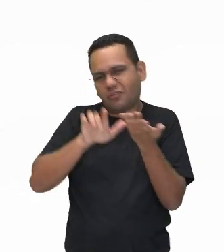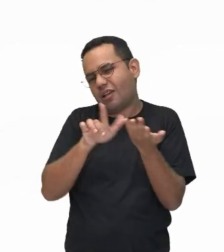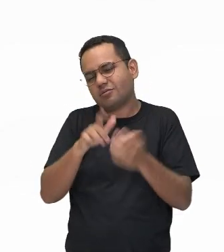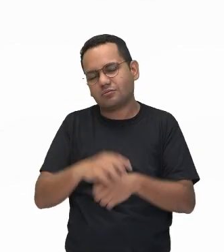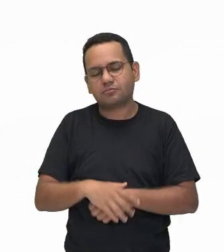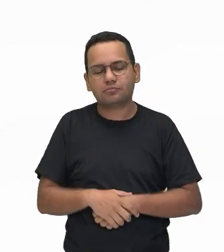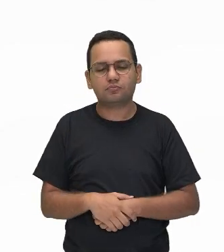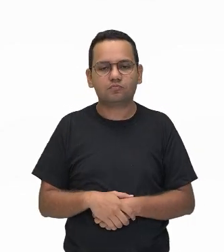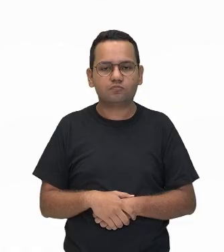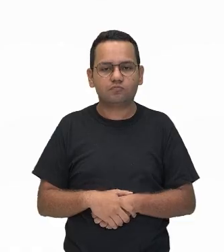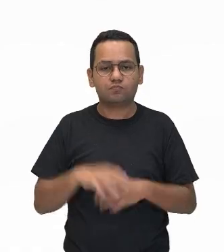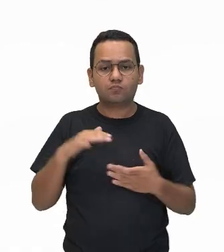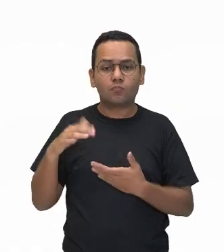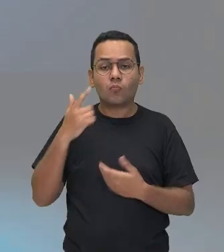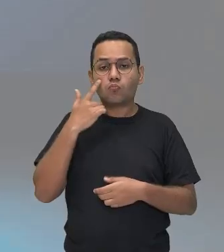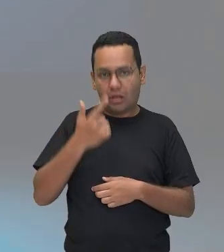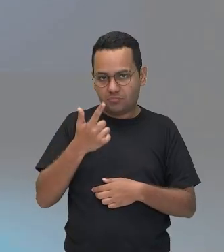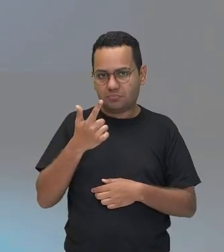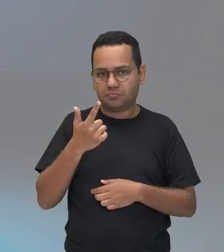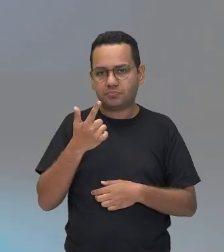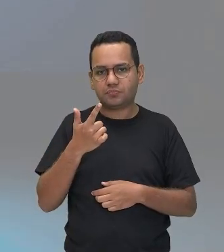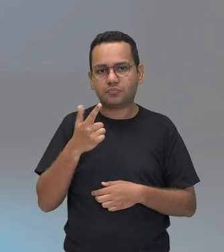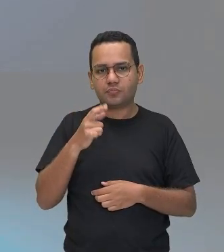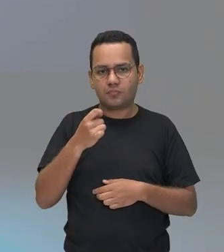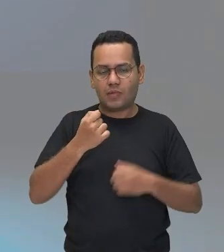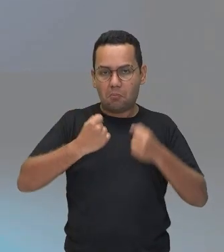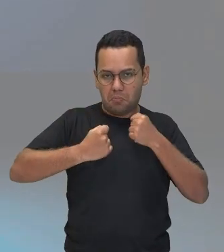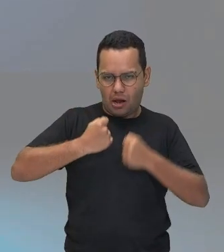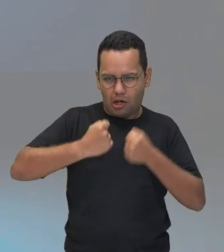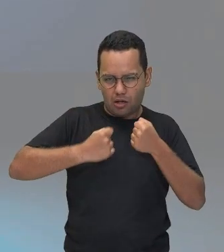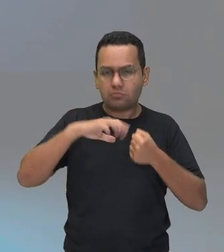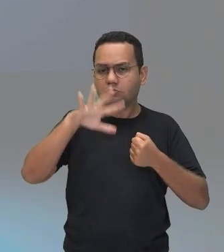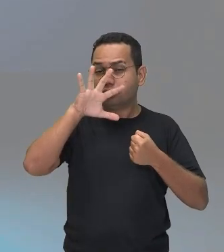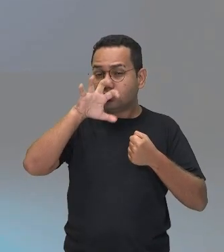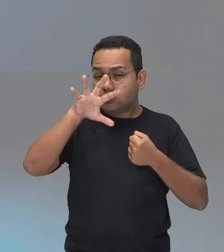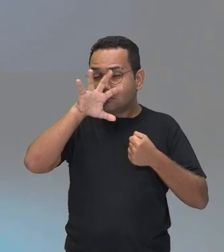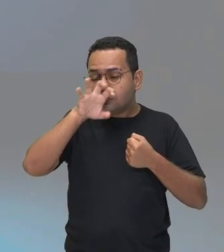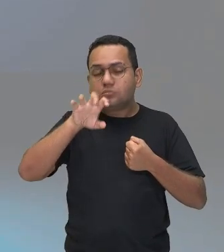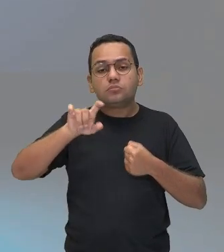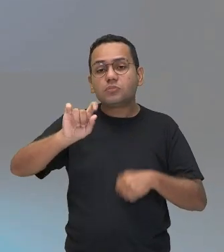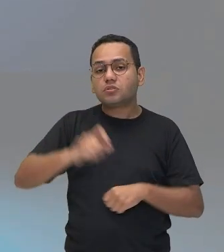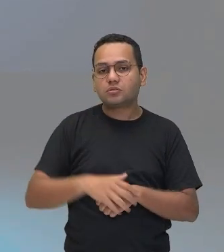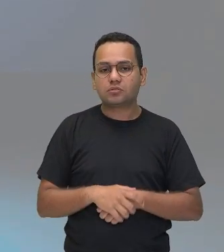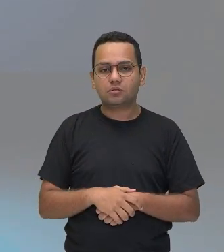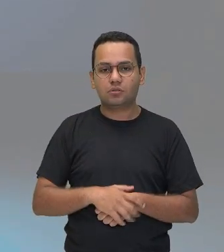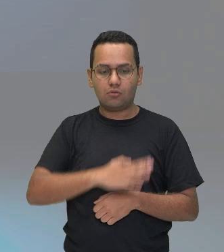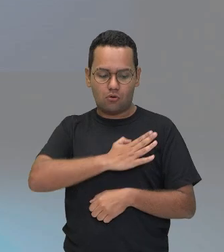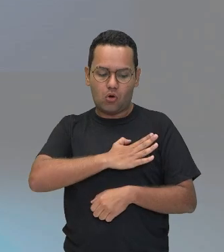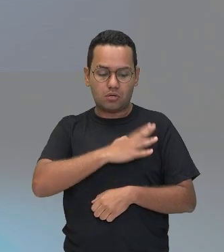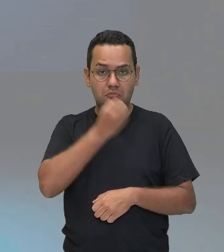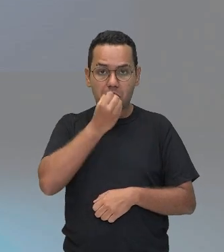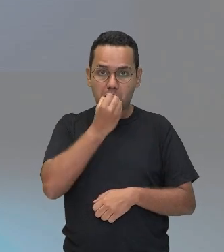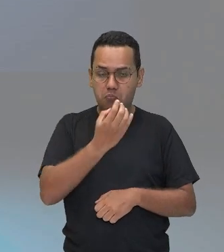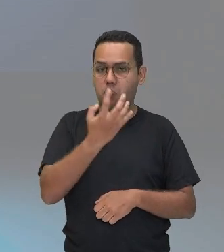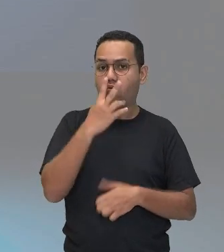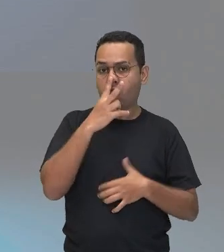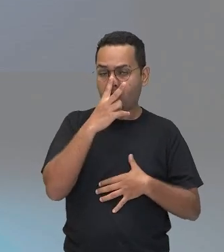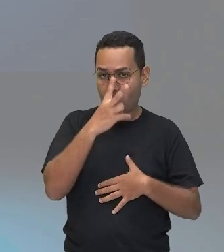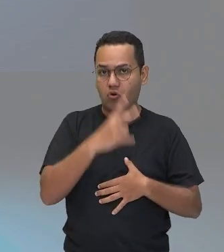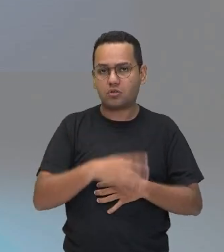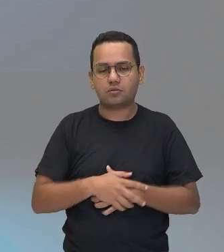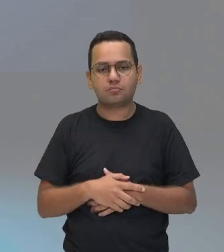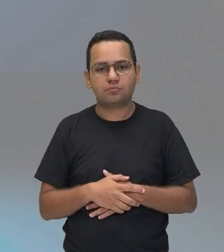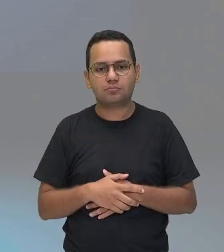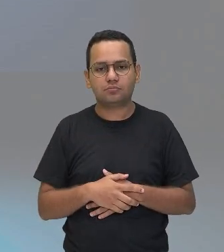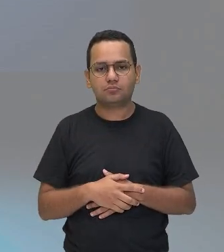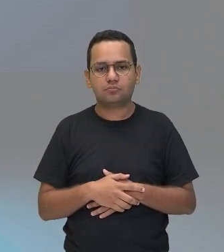aeróbica, ela não só vai fortalecer o seu coração, como, né, Valeria, com